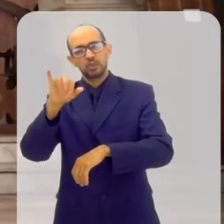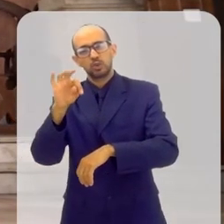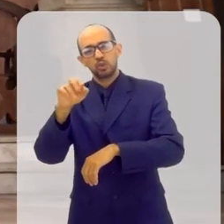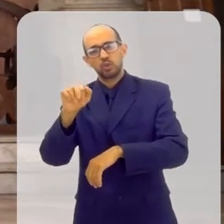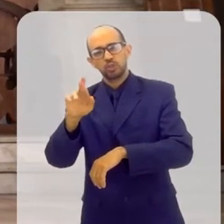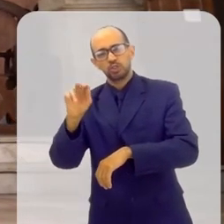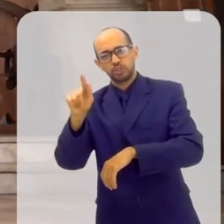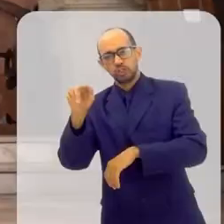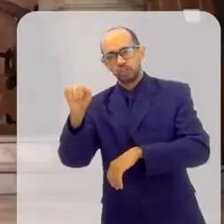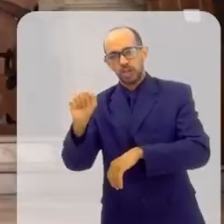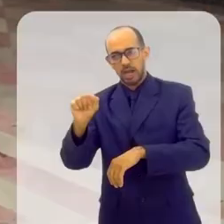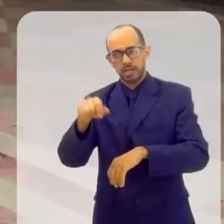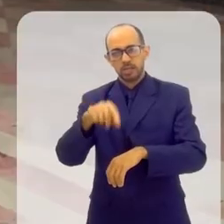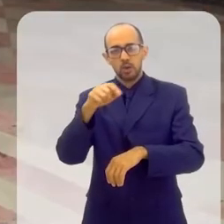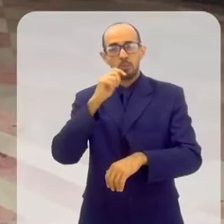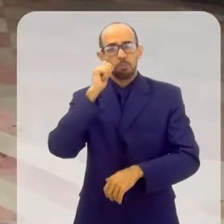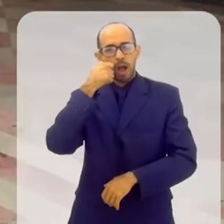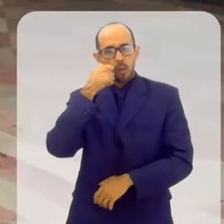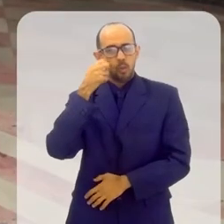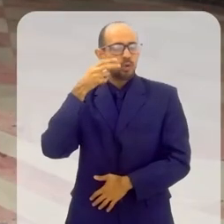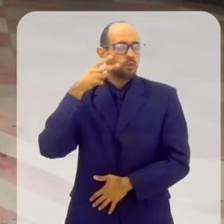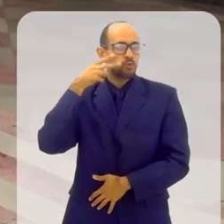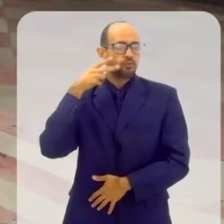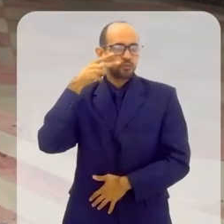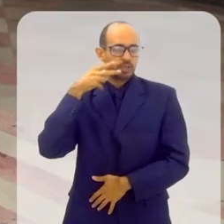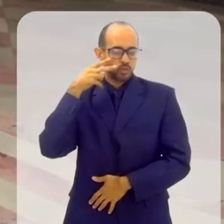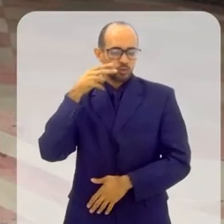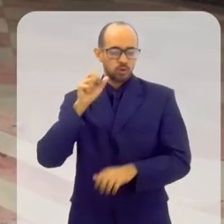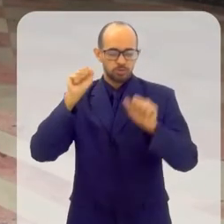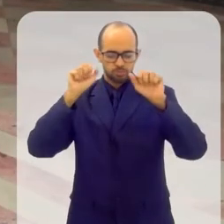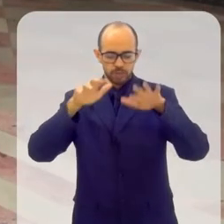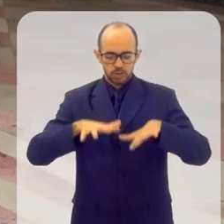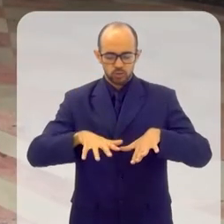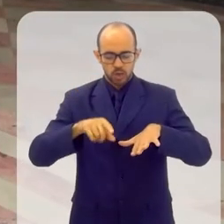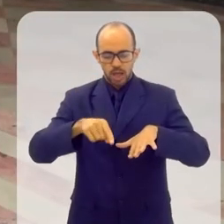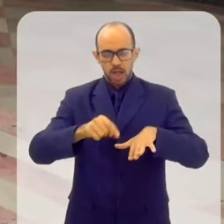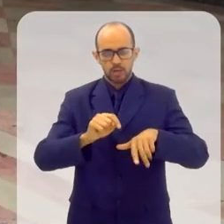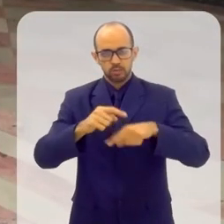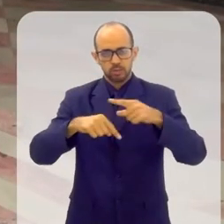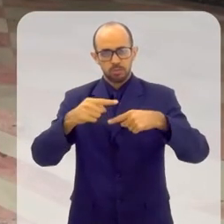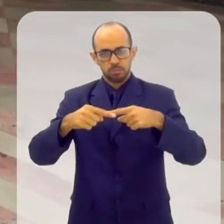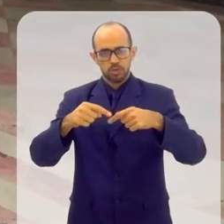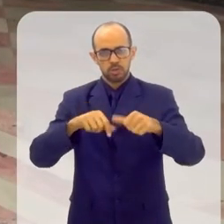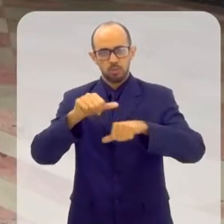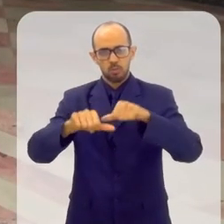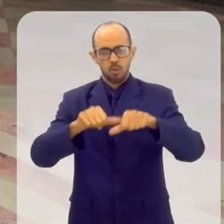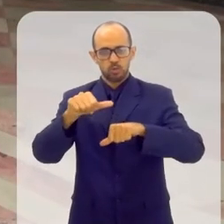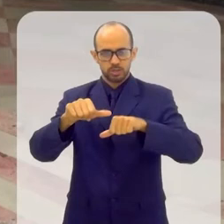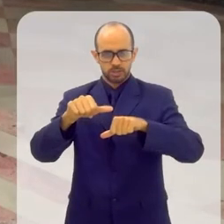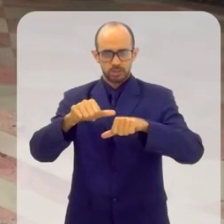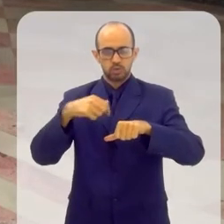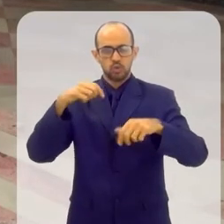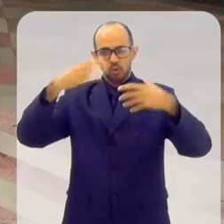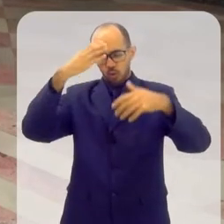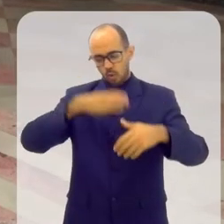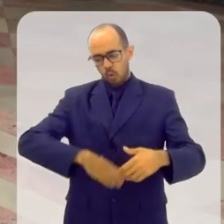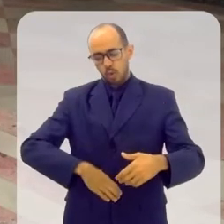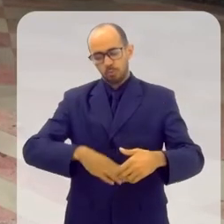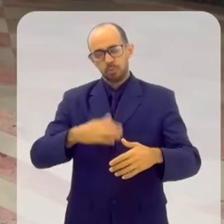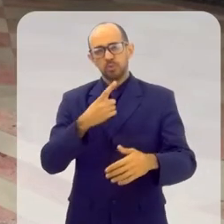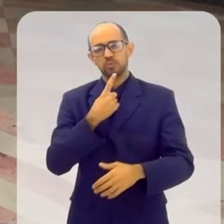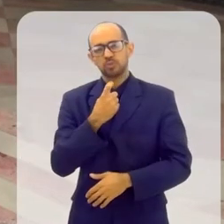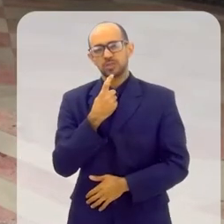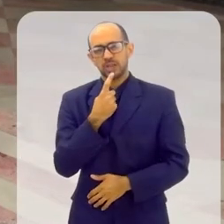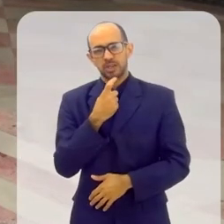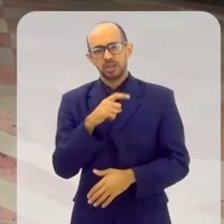consagrados, são consagrados e mudam-se no corpo e sangue de Cristo de modo